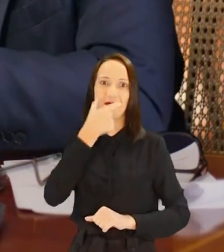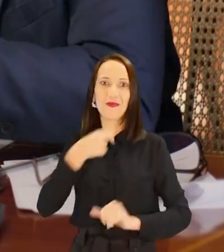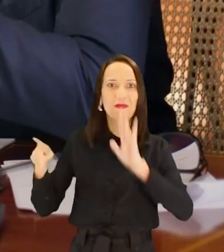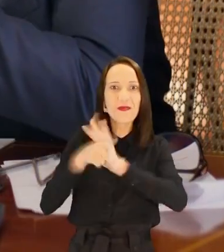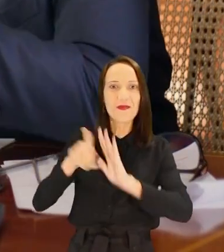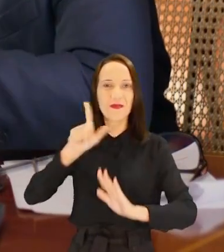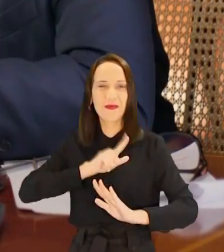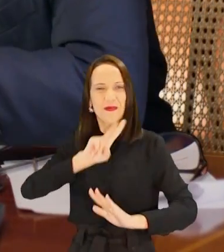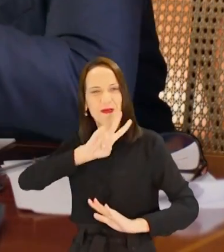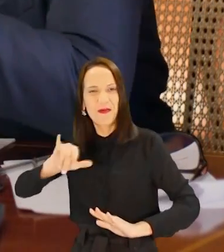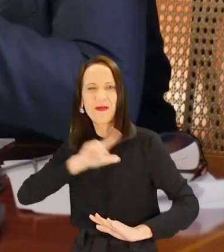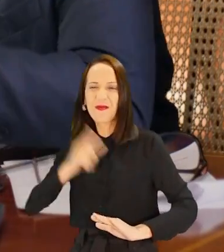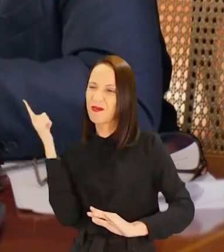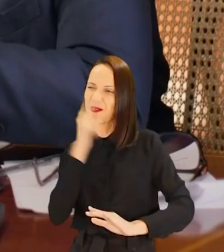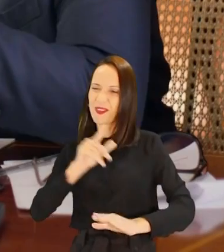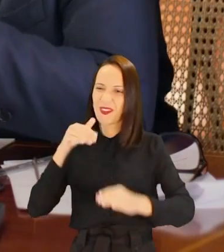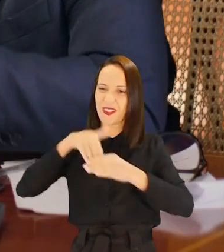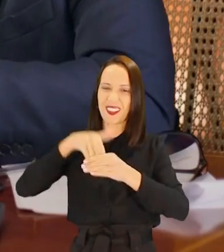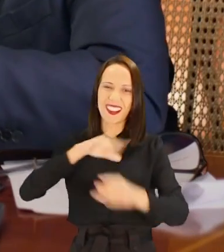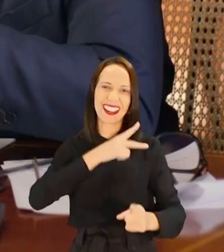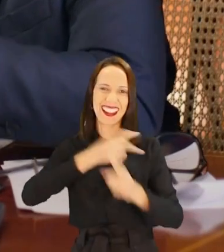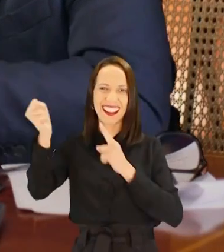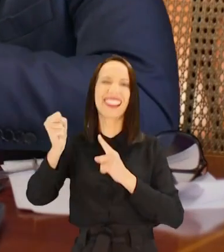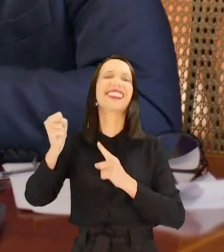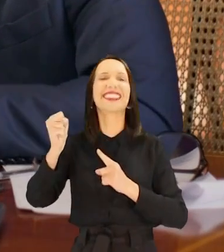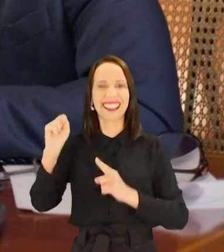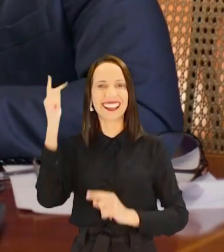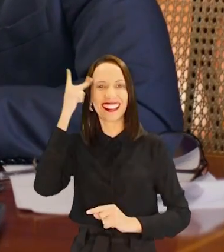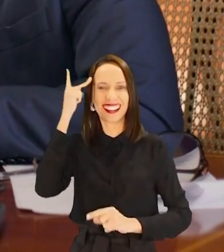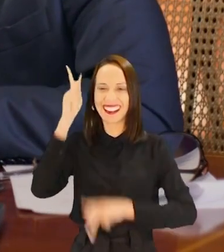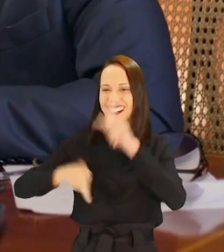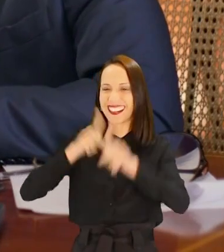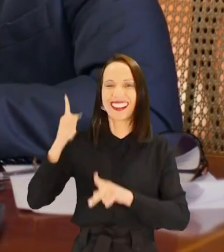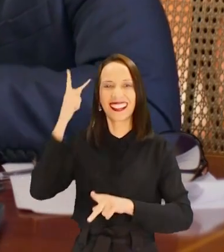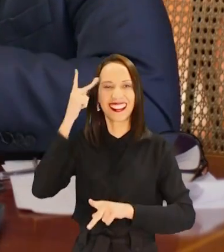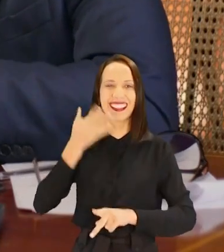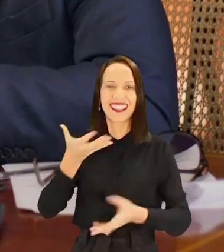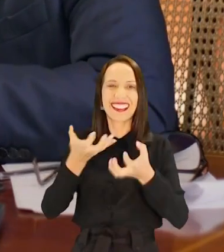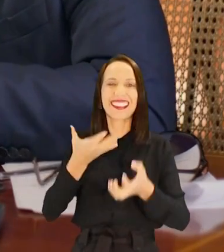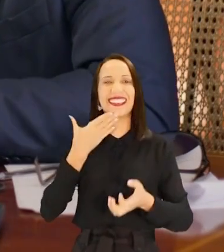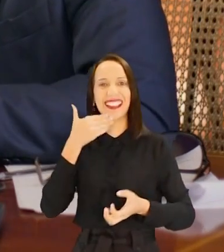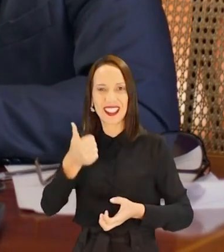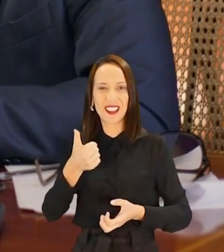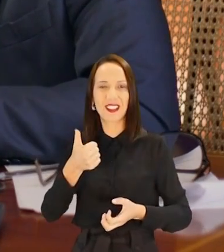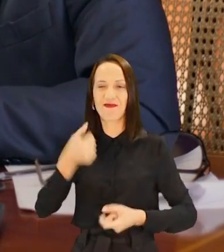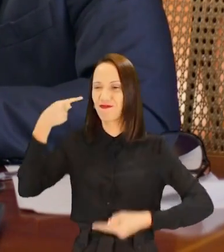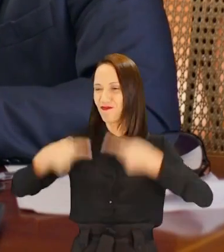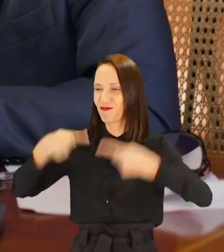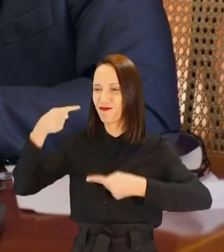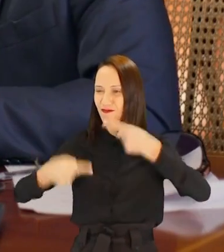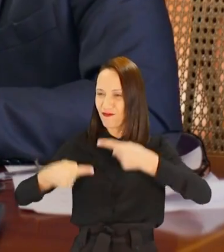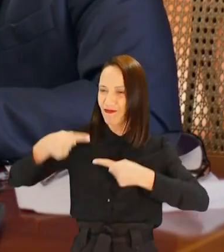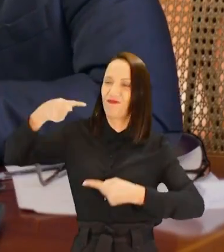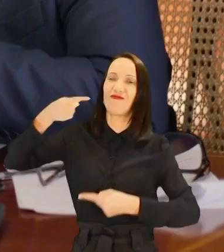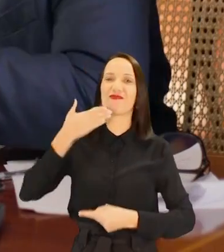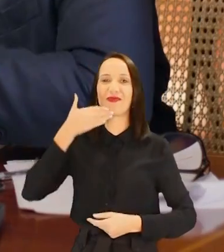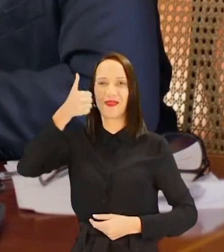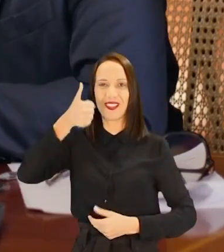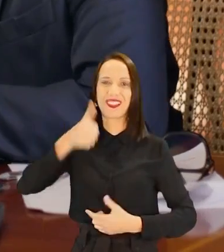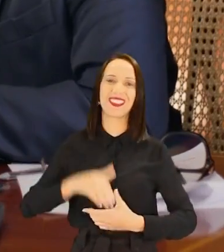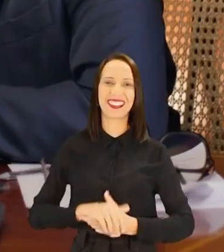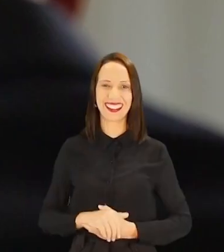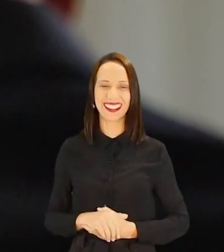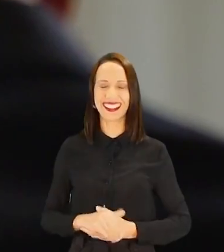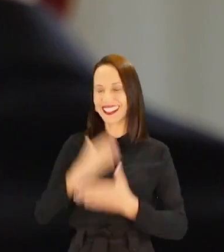dizer pra você, você vai ganhar as eleições de São Paulo, porque o povo de São Paulo que é o melhor. E nessa disputa,